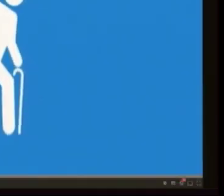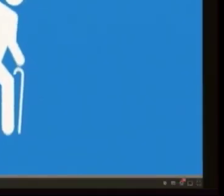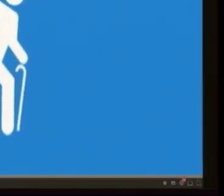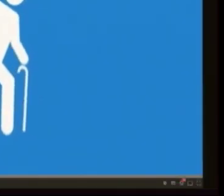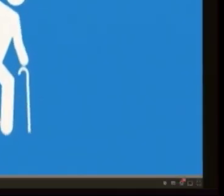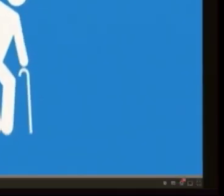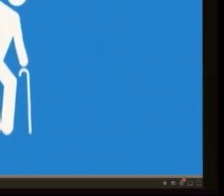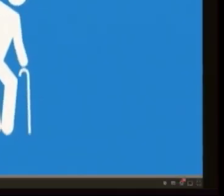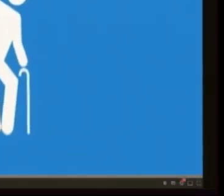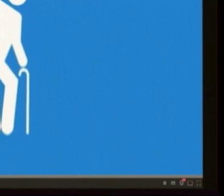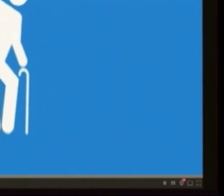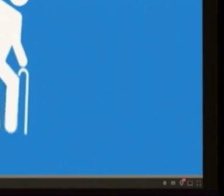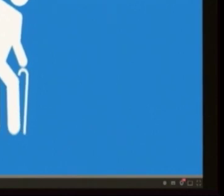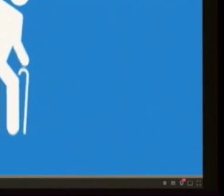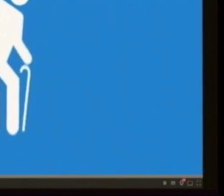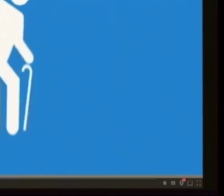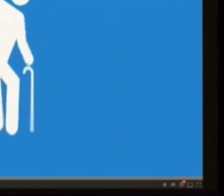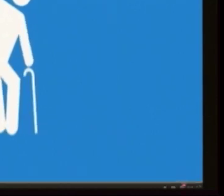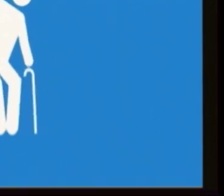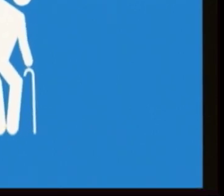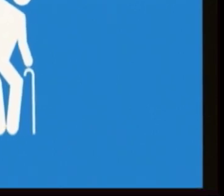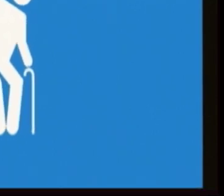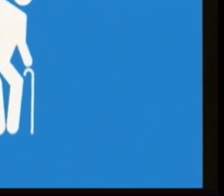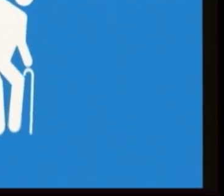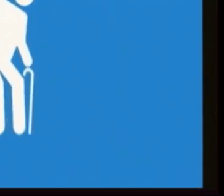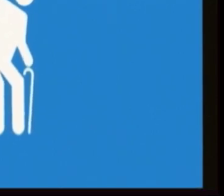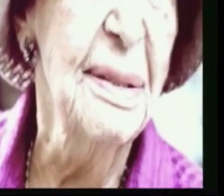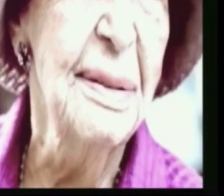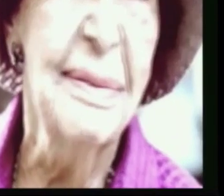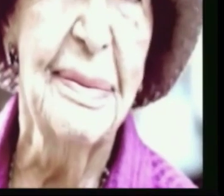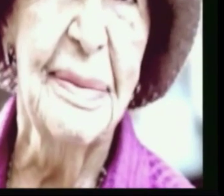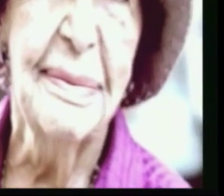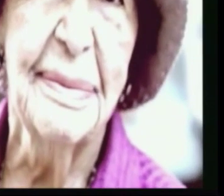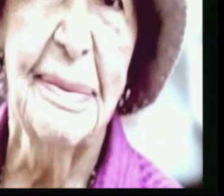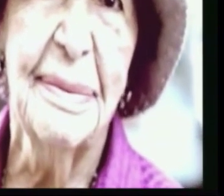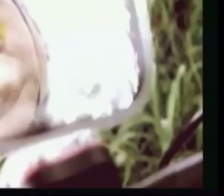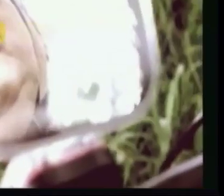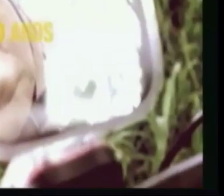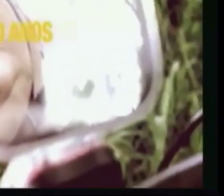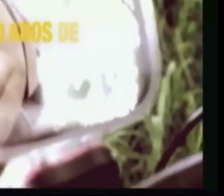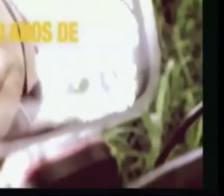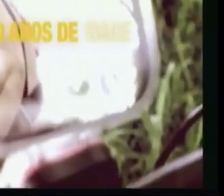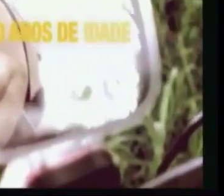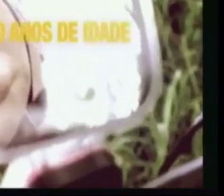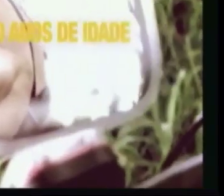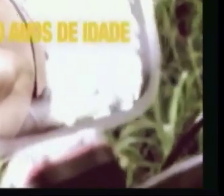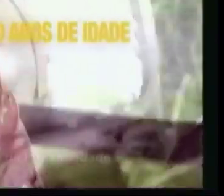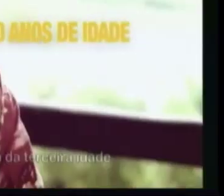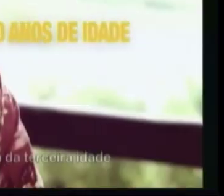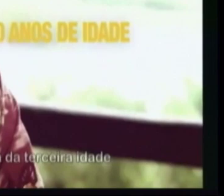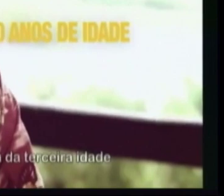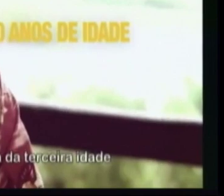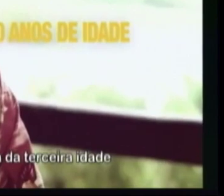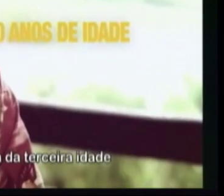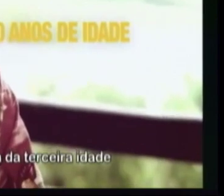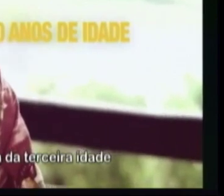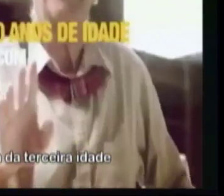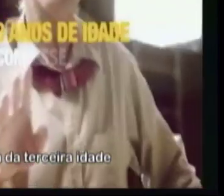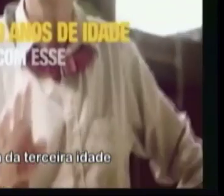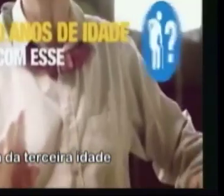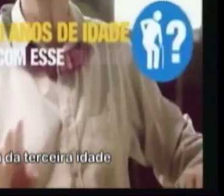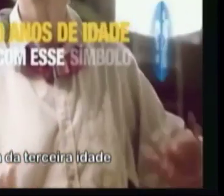Este é o pictograma que representa os idosos no Brasil. Você que tem mais de 60 anos de idade, se sente